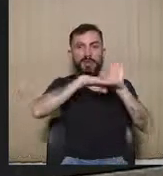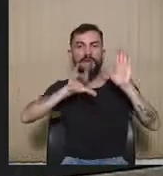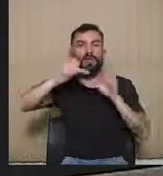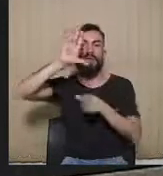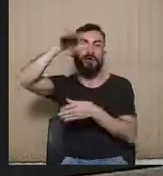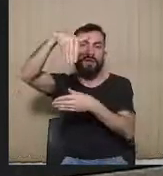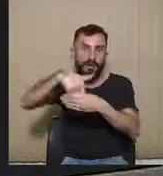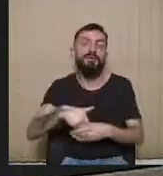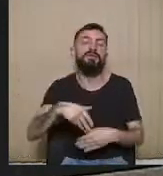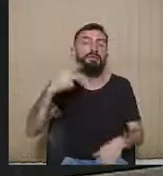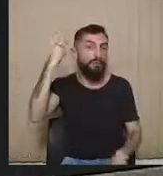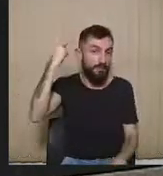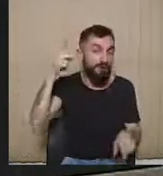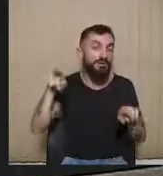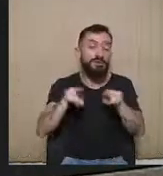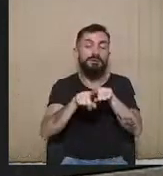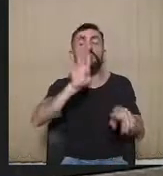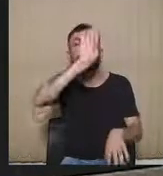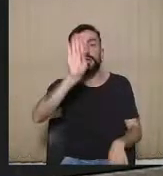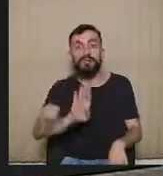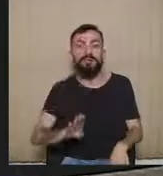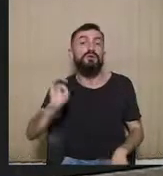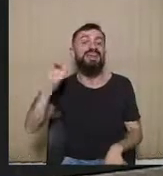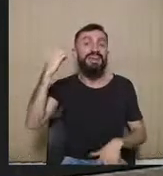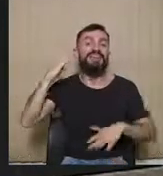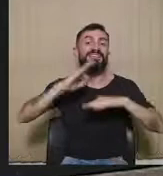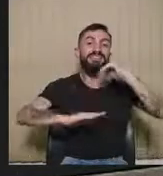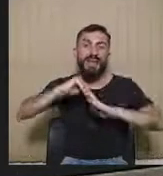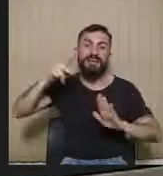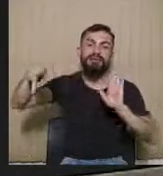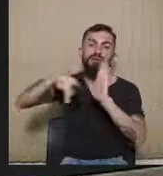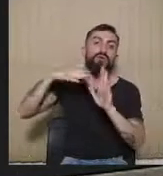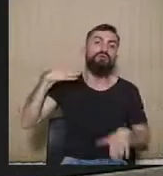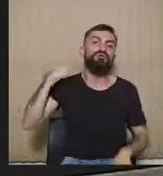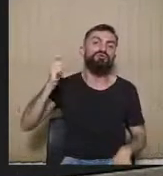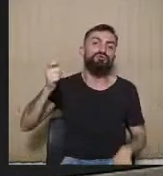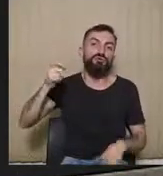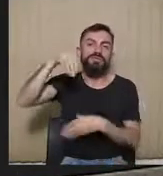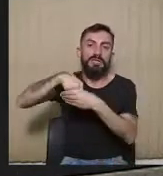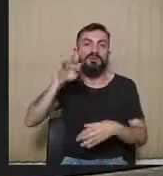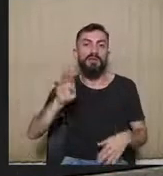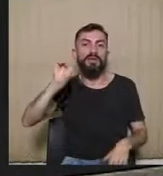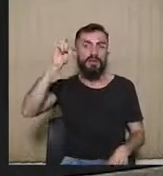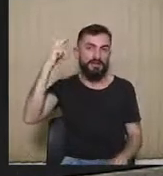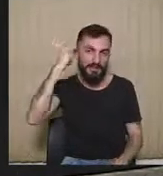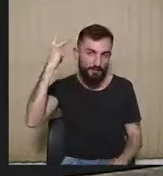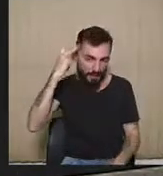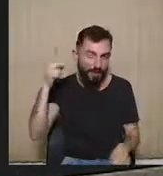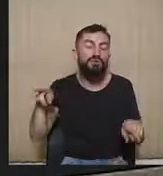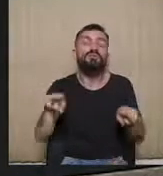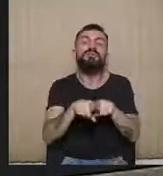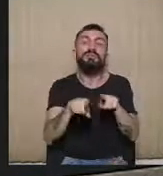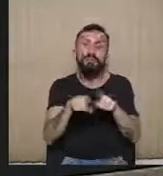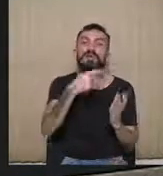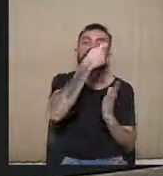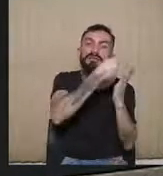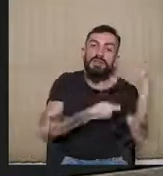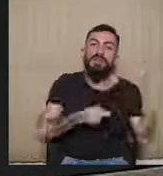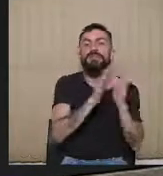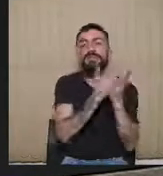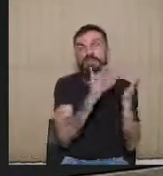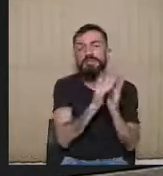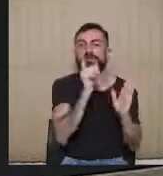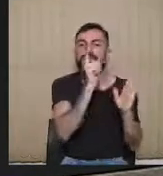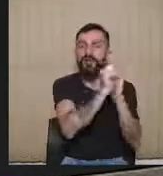Paulo, ex-técnico judiciário do TRE de São Paulo, autor de livros e artigos na área de processo civil